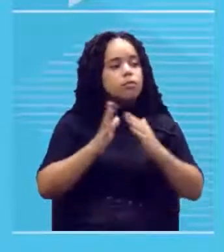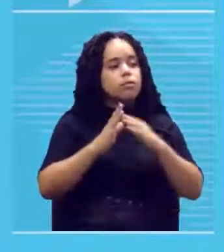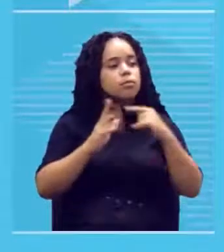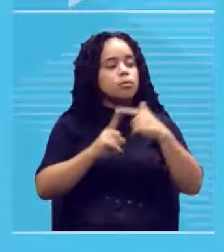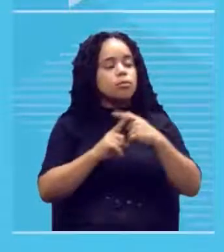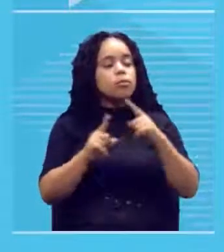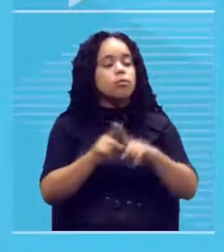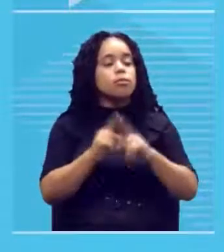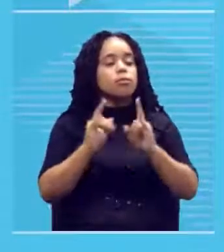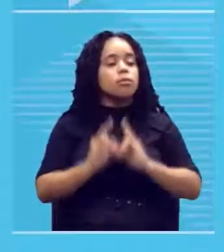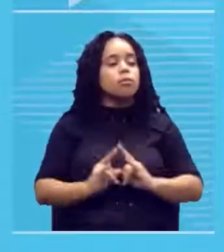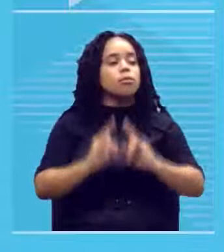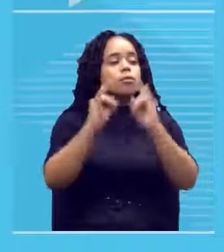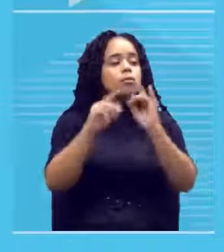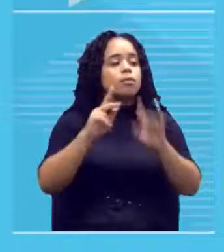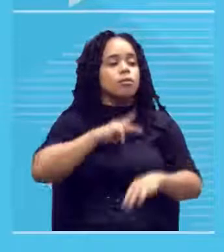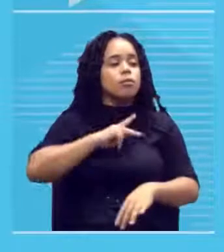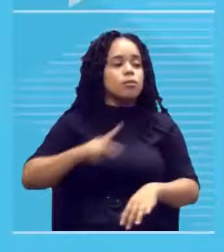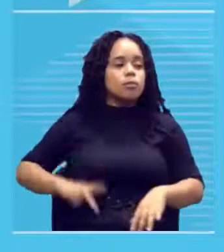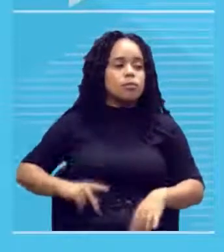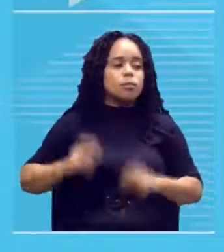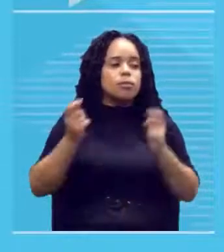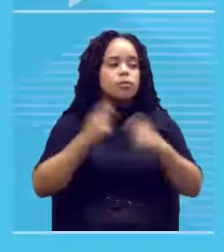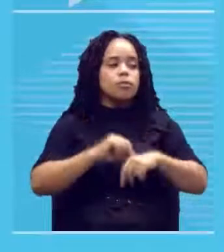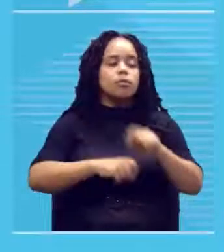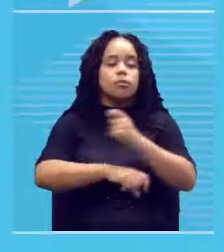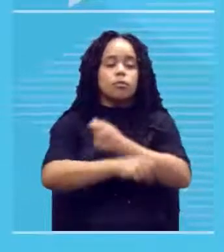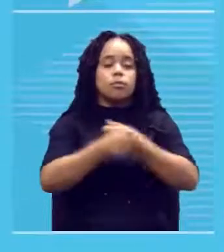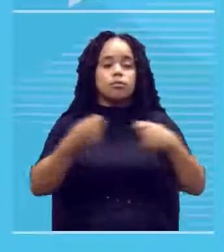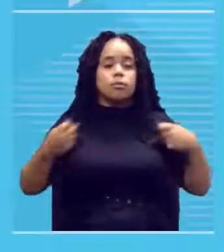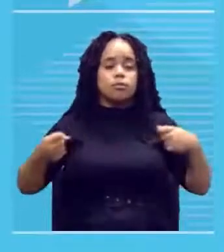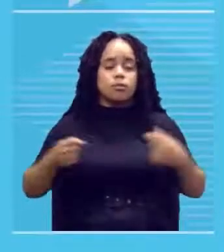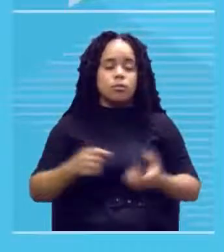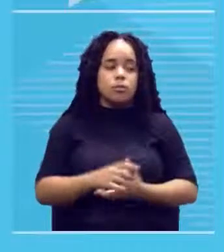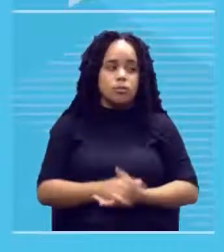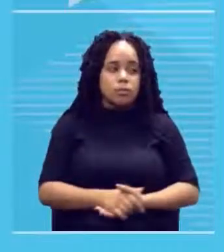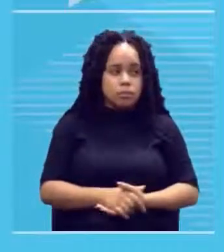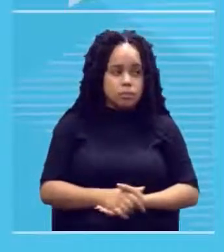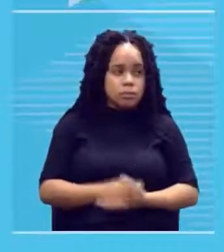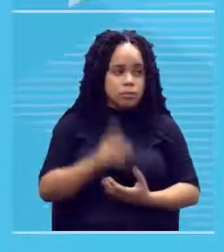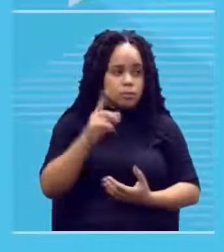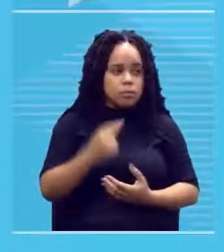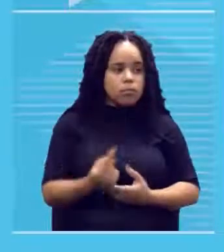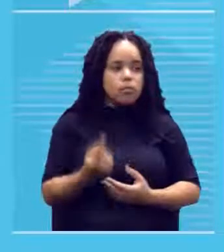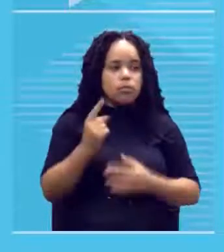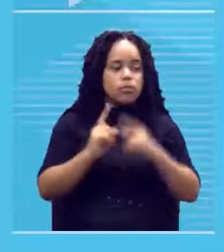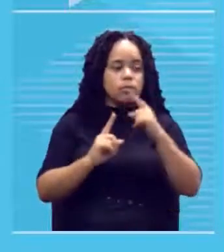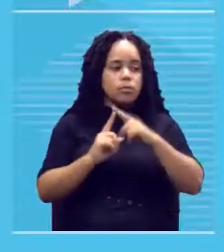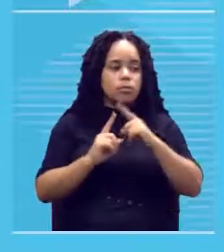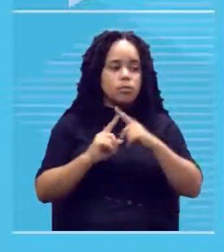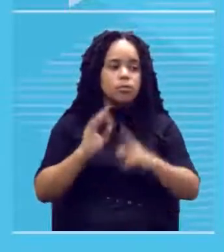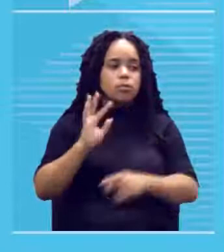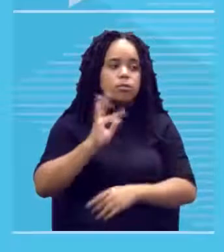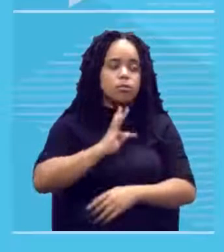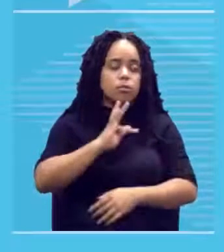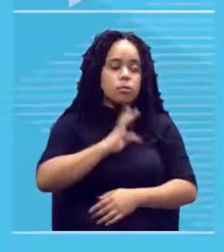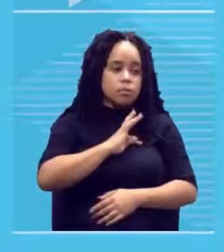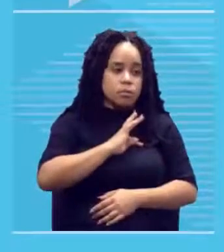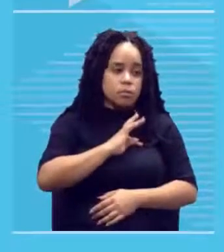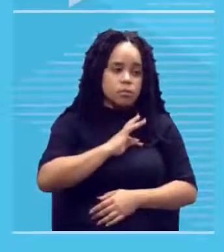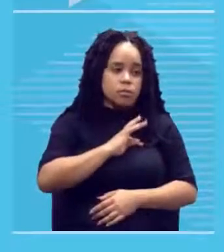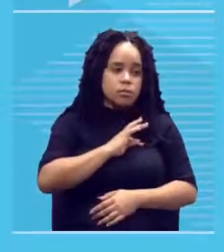públicos e costuma ocupar grandes extensões então é um tipo de pintura de técnica de pintura